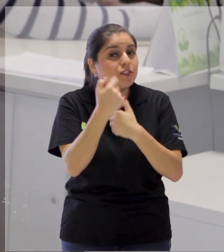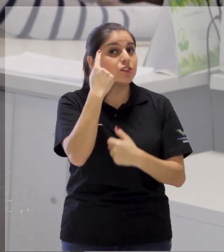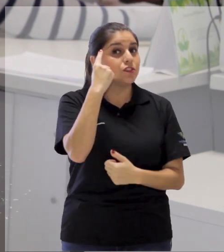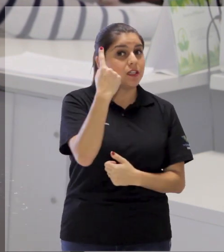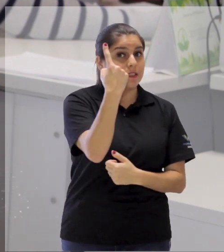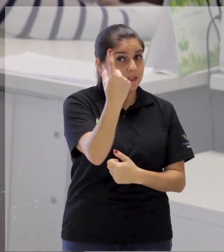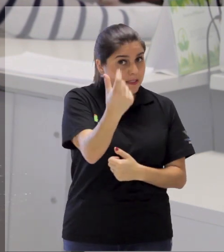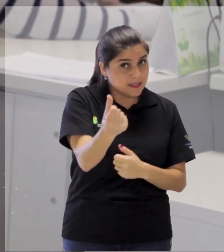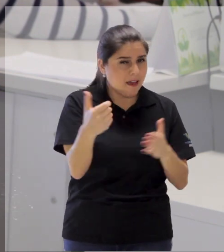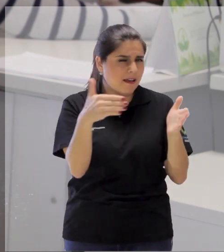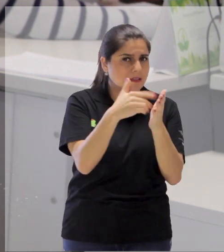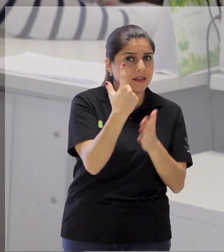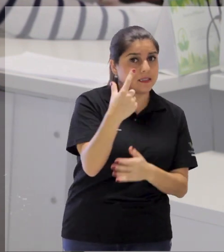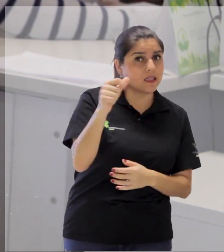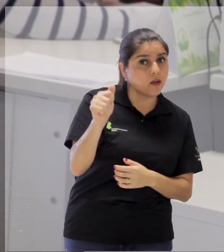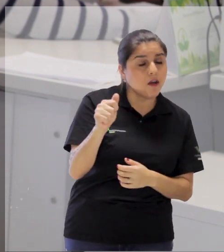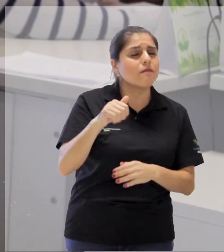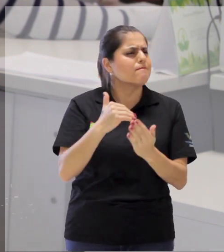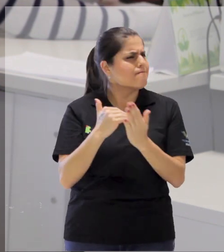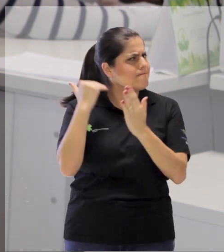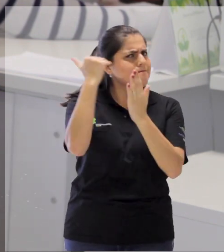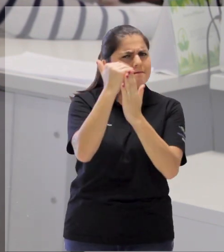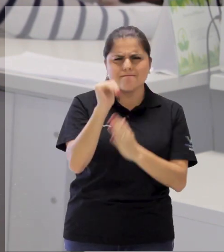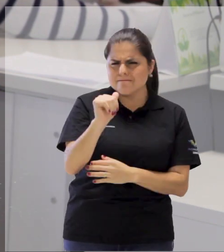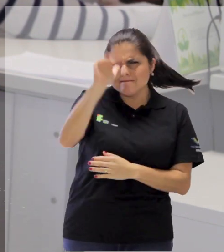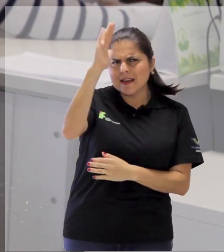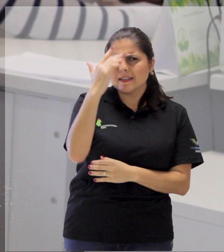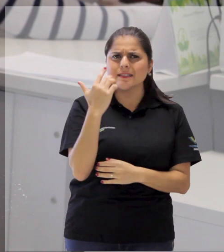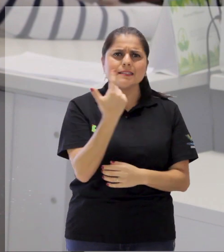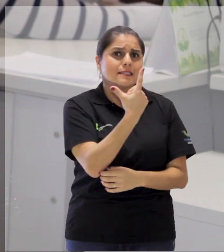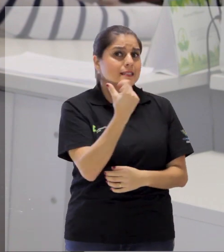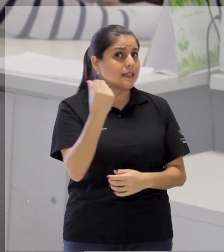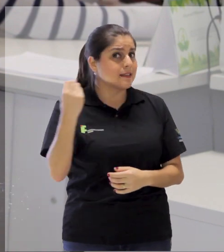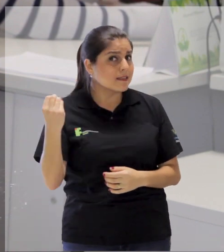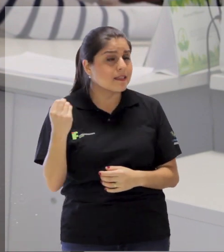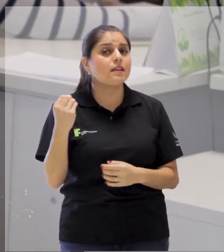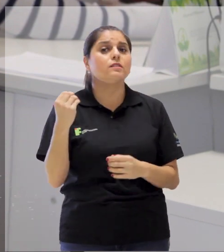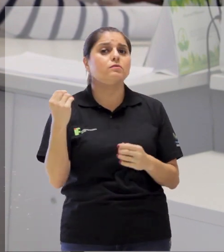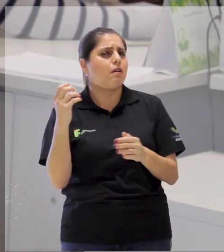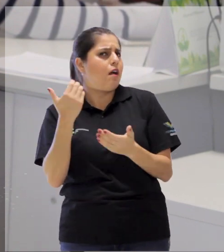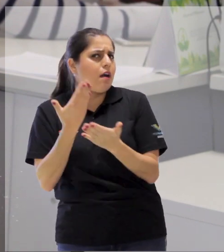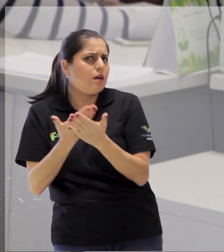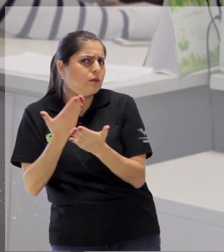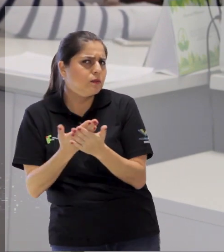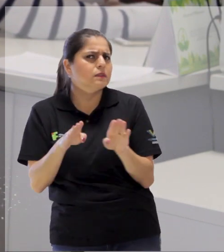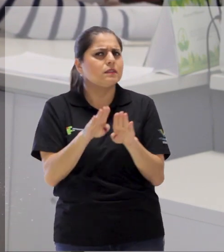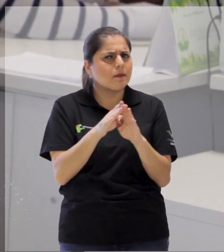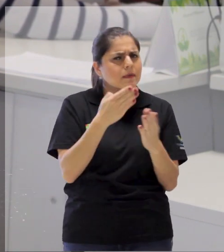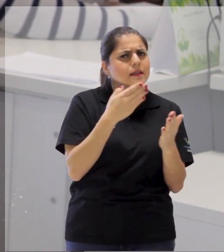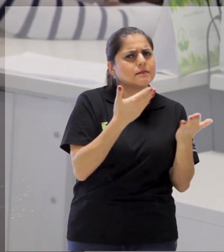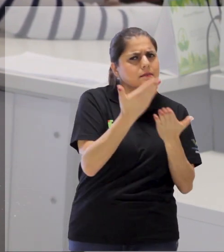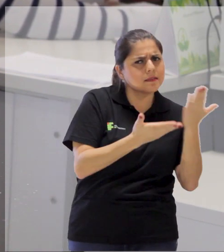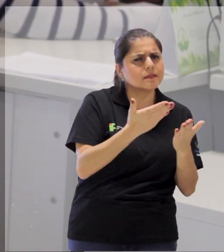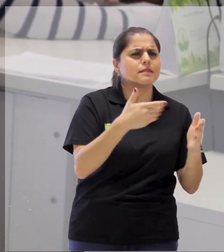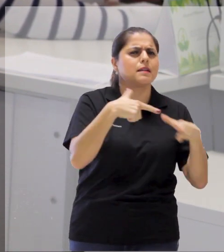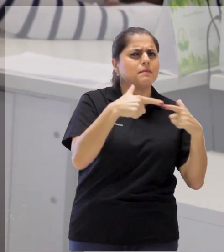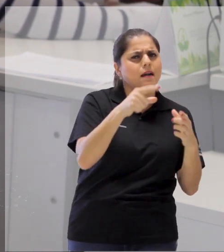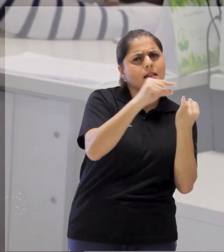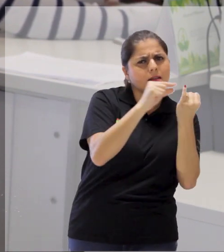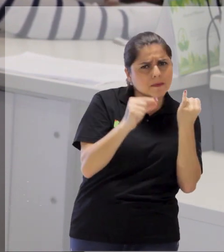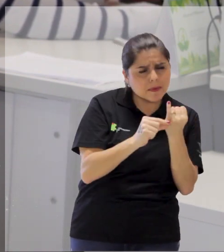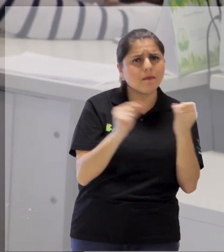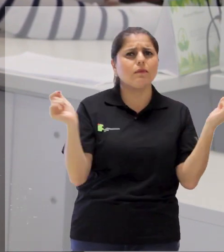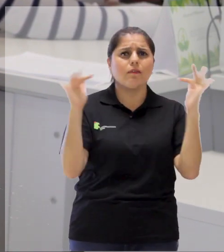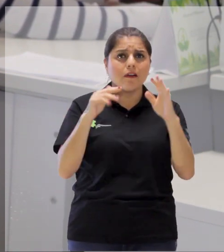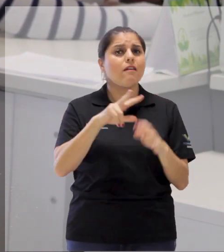16 de outubro e até o dia 19, mais de 600 estudantes e servidores do IFPR vão participar de palestras,